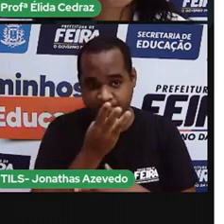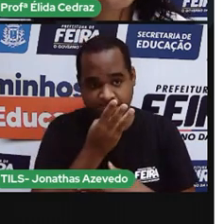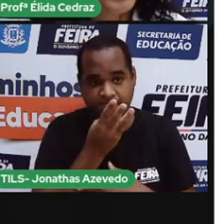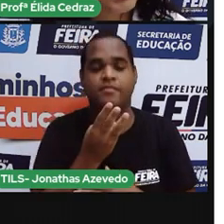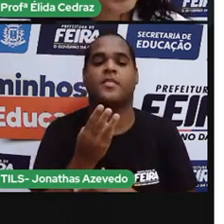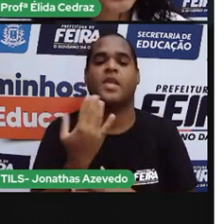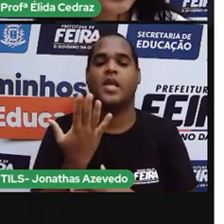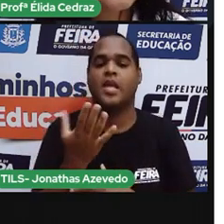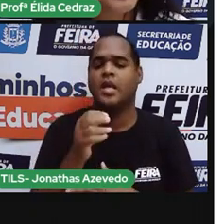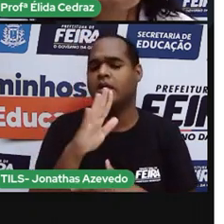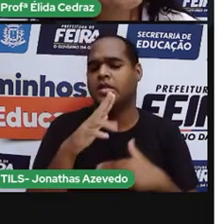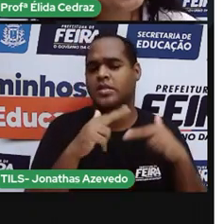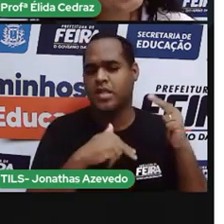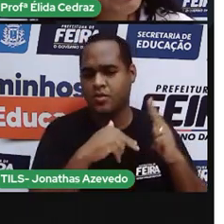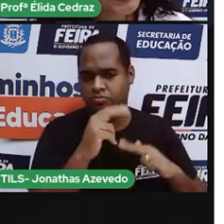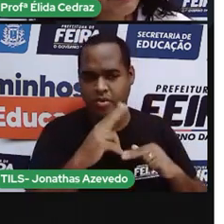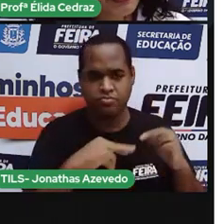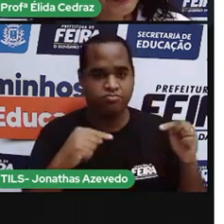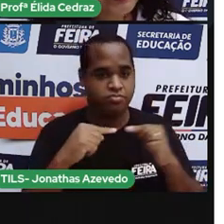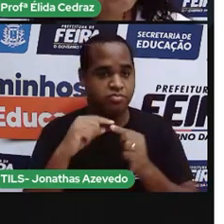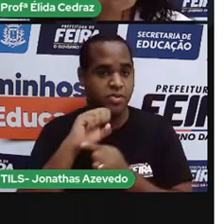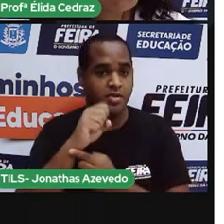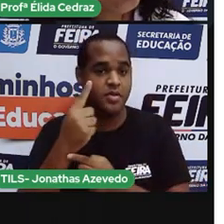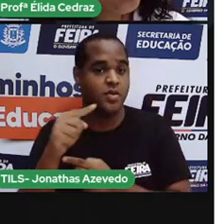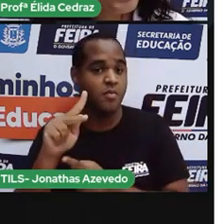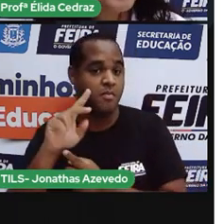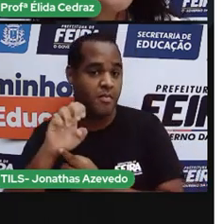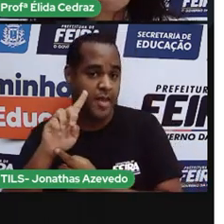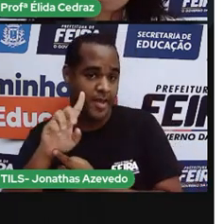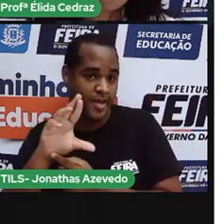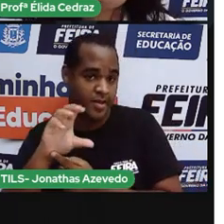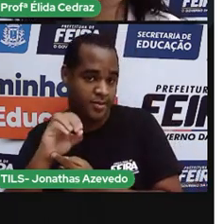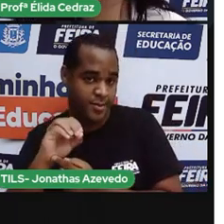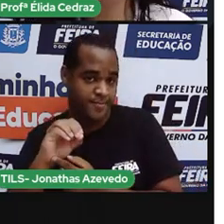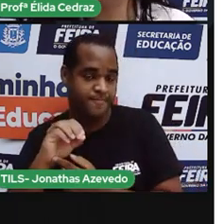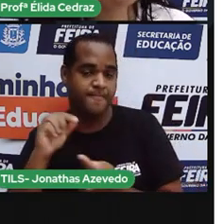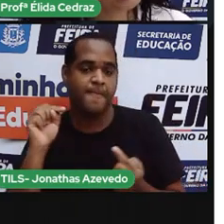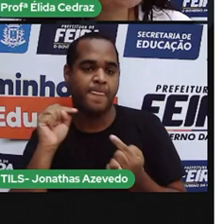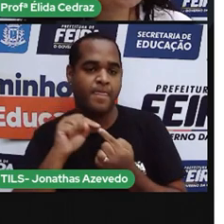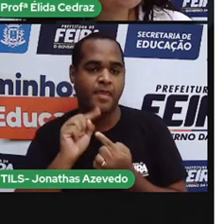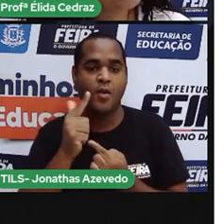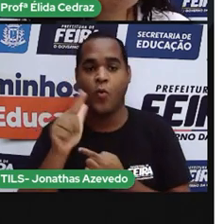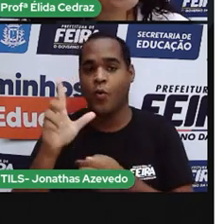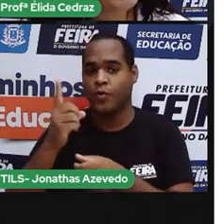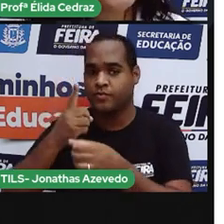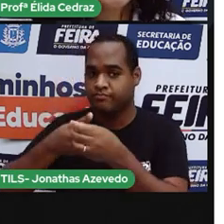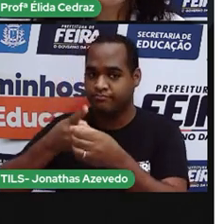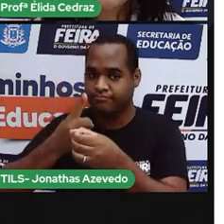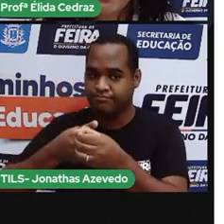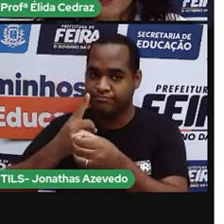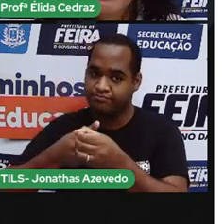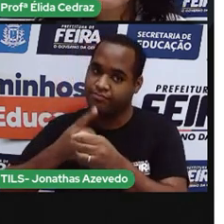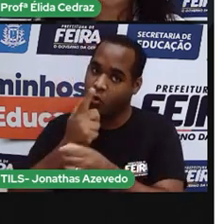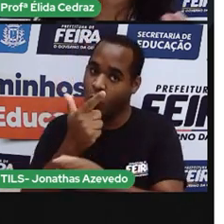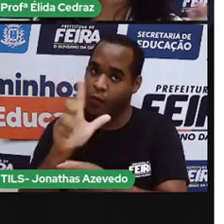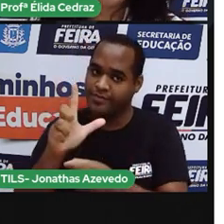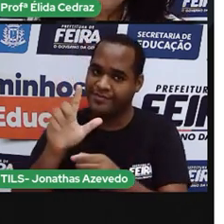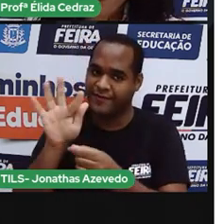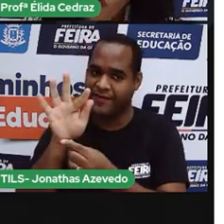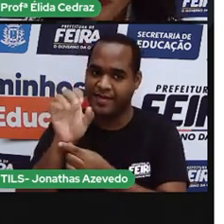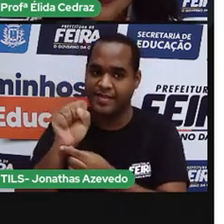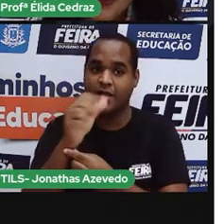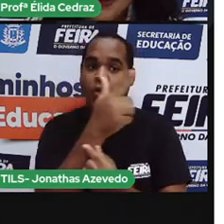são festas da mesma semana. Uma é comemorada em um distrito de feira e essa